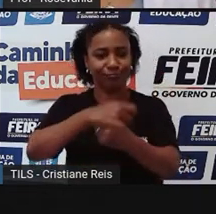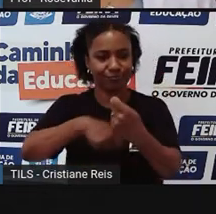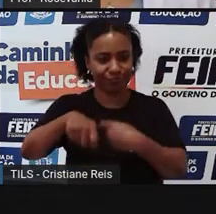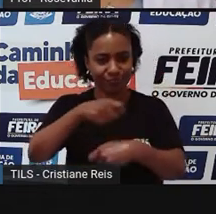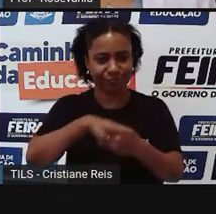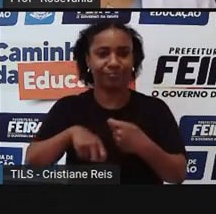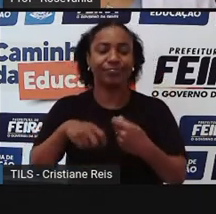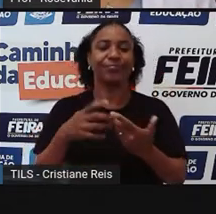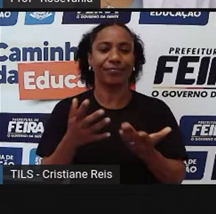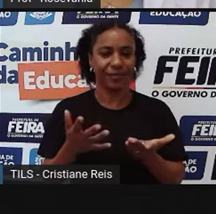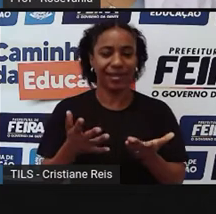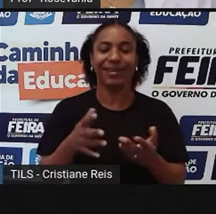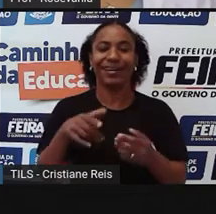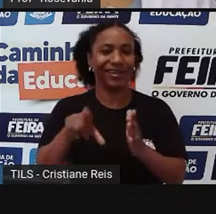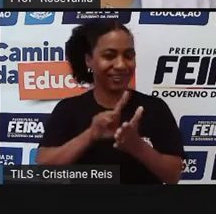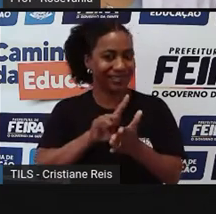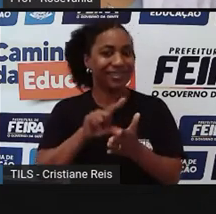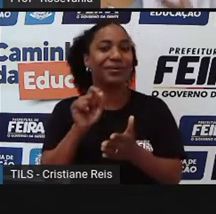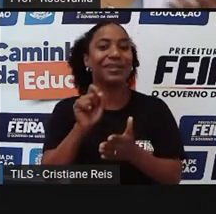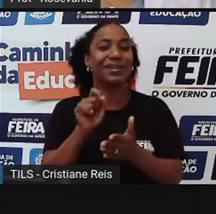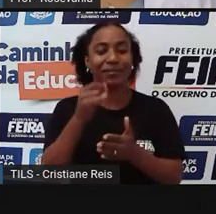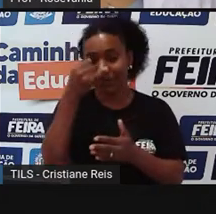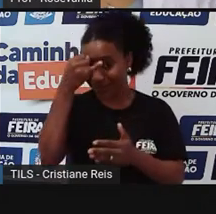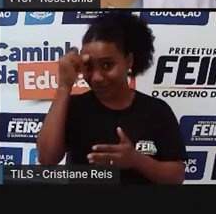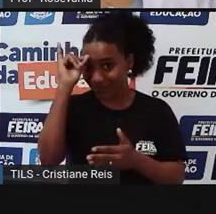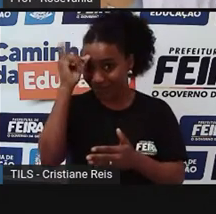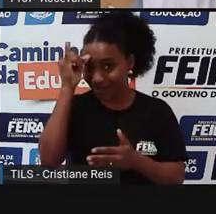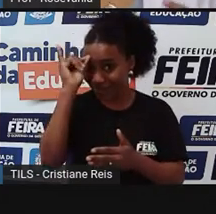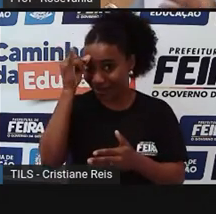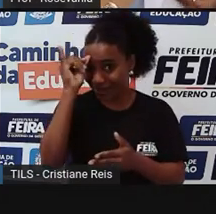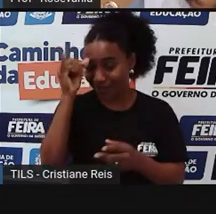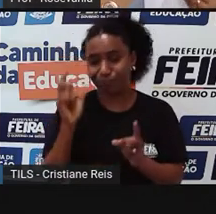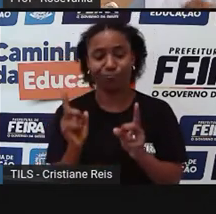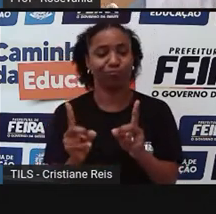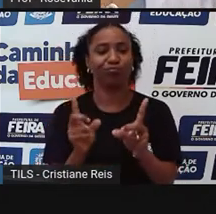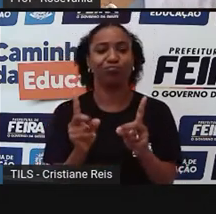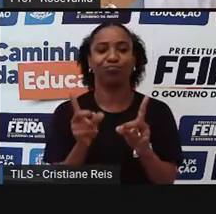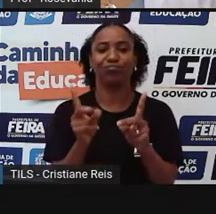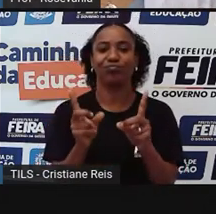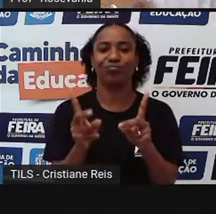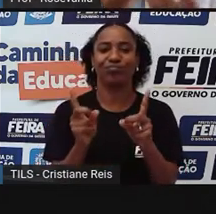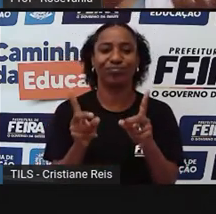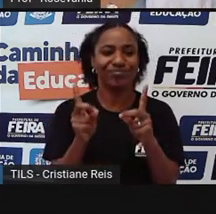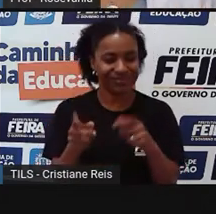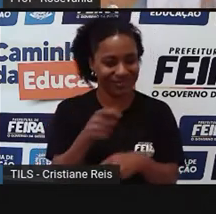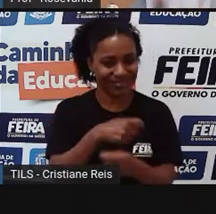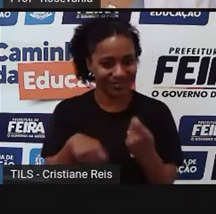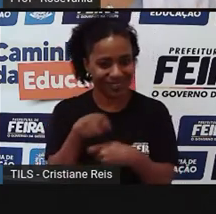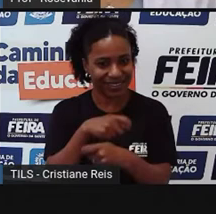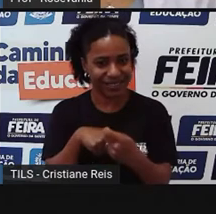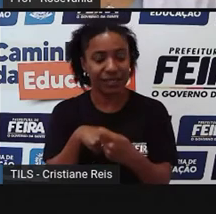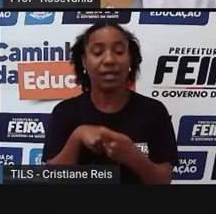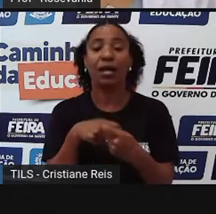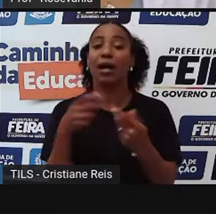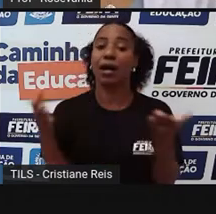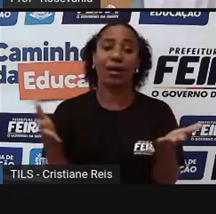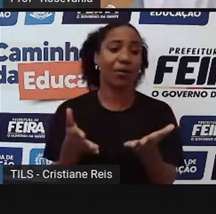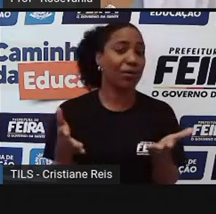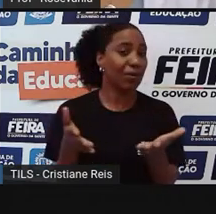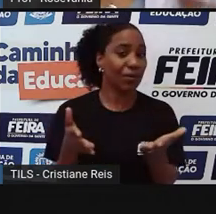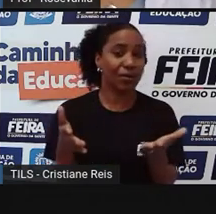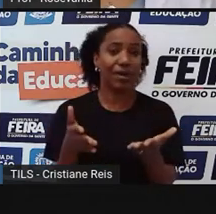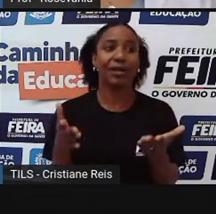da criação de animais, especificamente, né, o gado. E agora a gente tem também